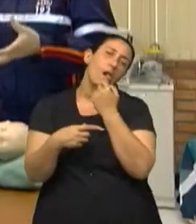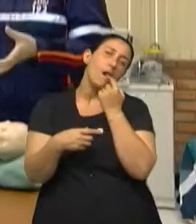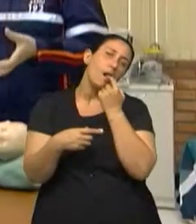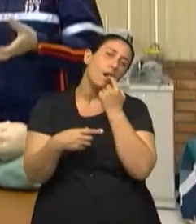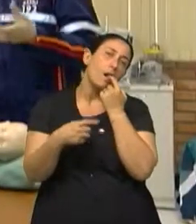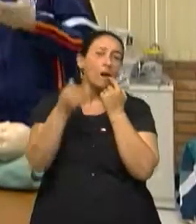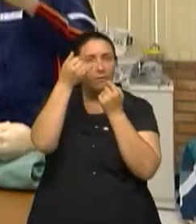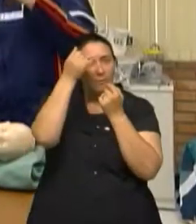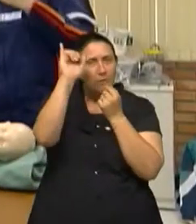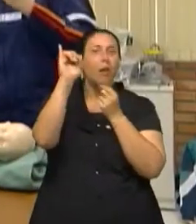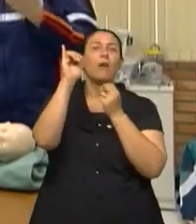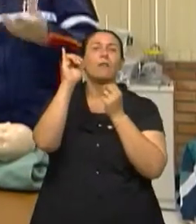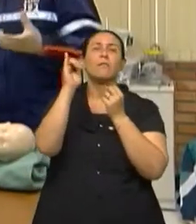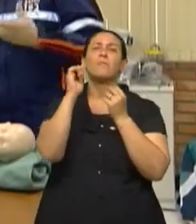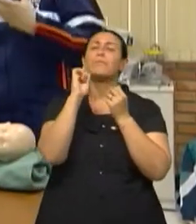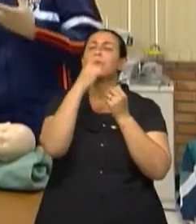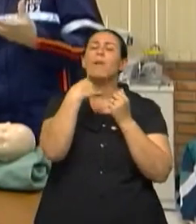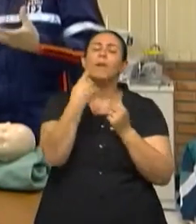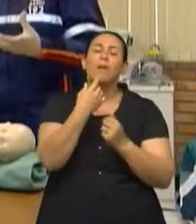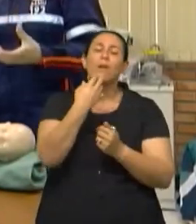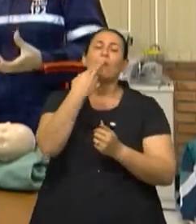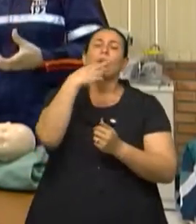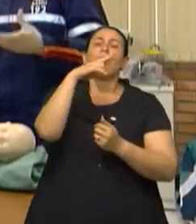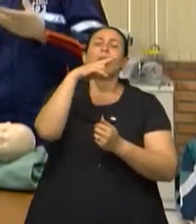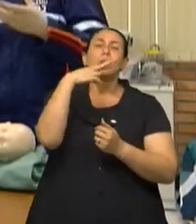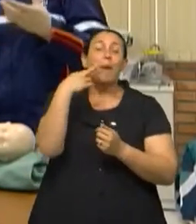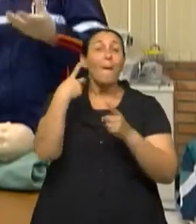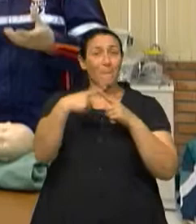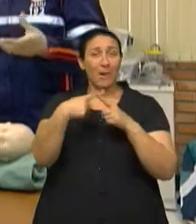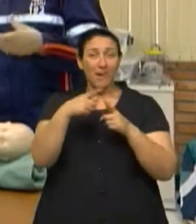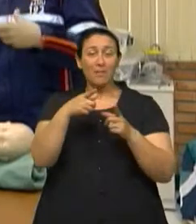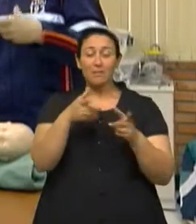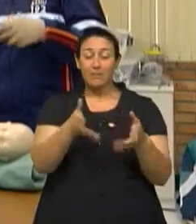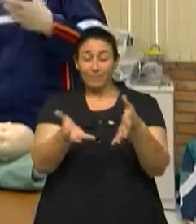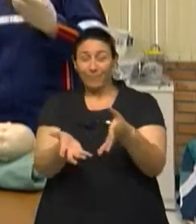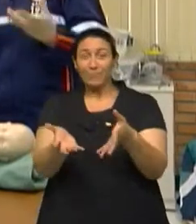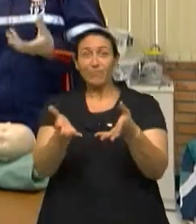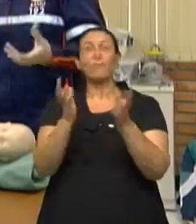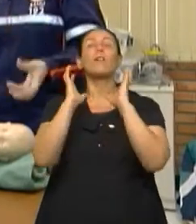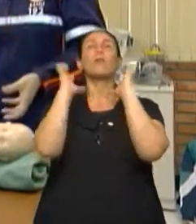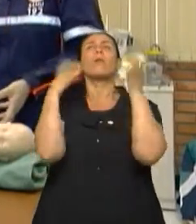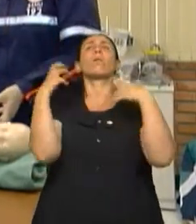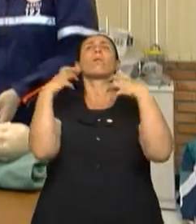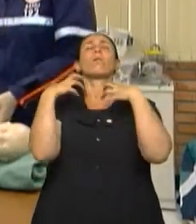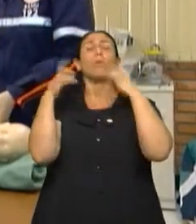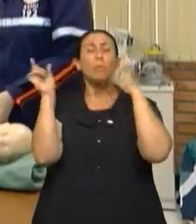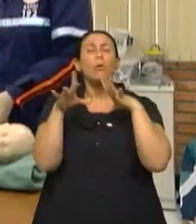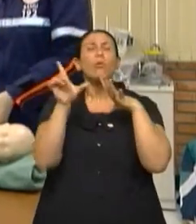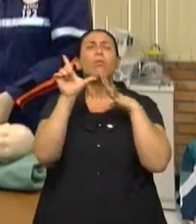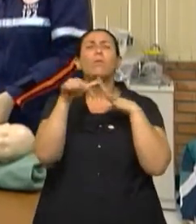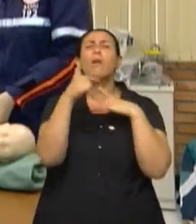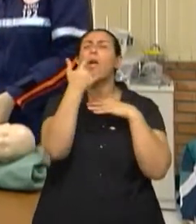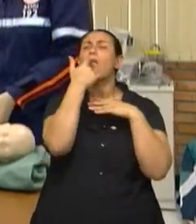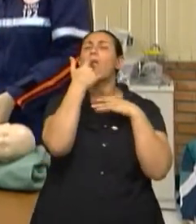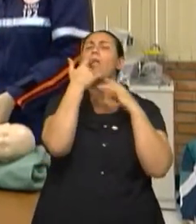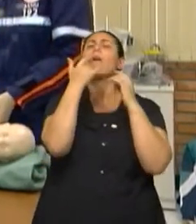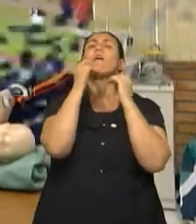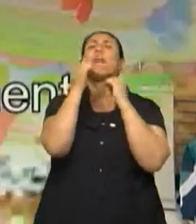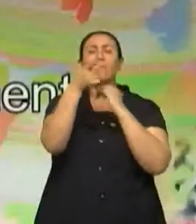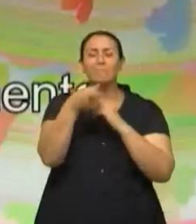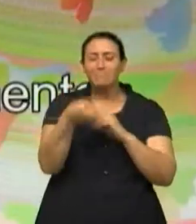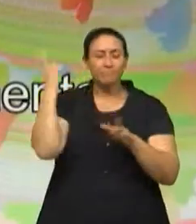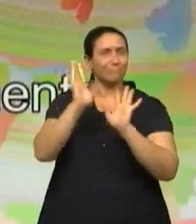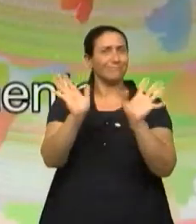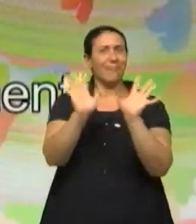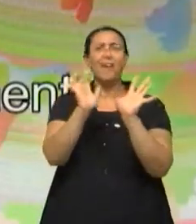atrapalhe o espaço da respiração dessa criança. Não impeça, não cause problemas à respiração desse adulto ou criança.